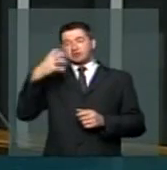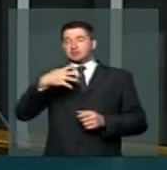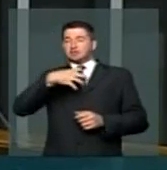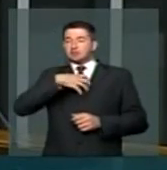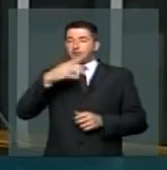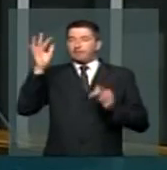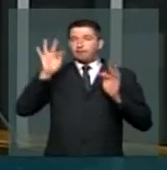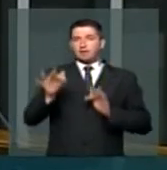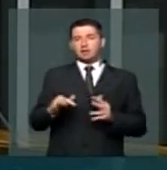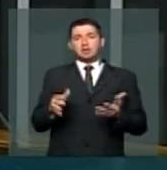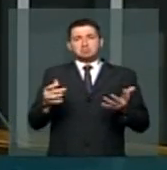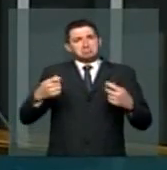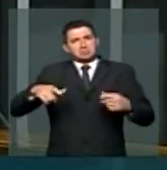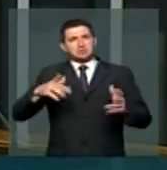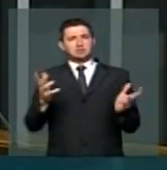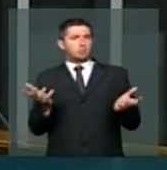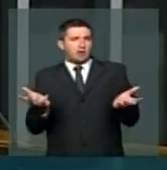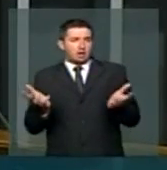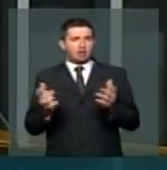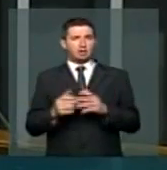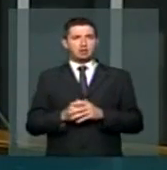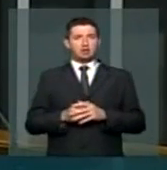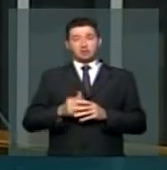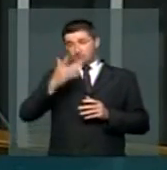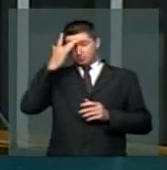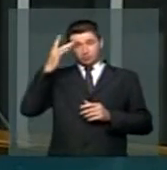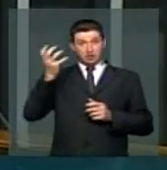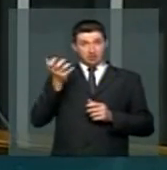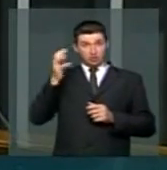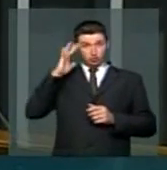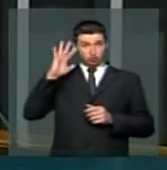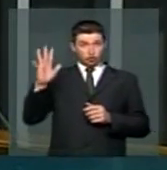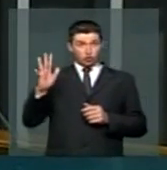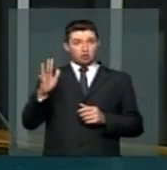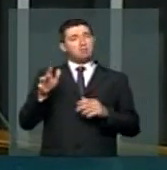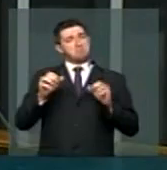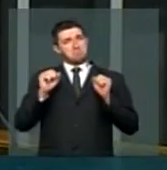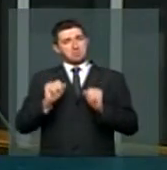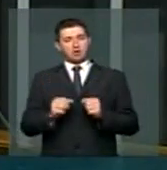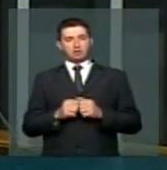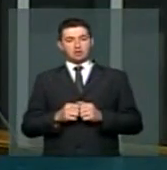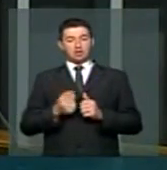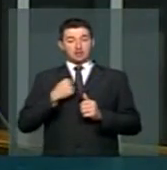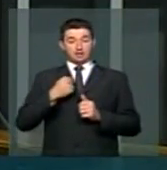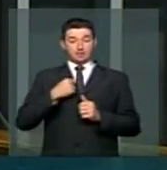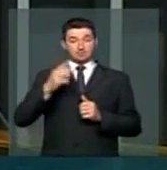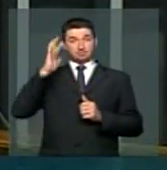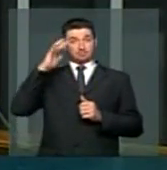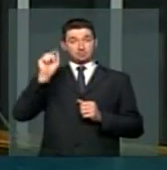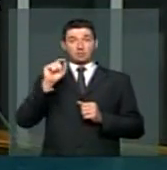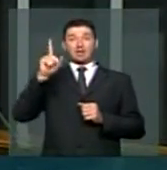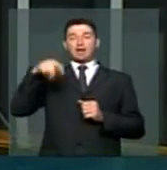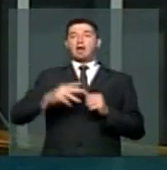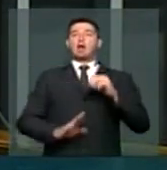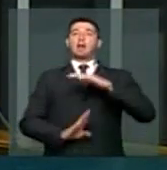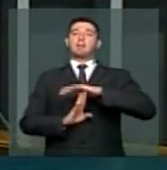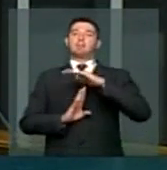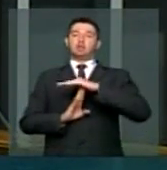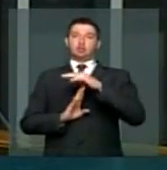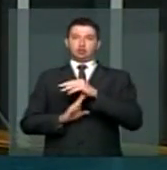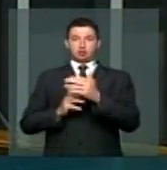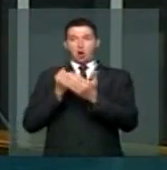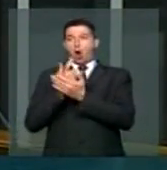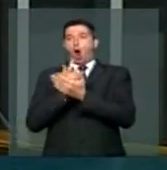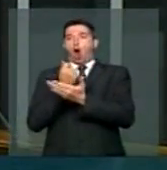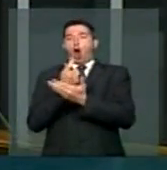todos os lares do país. Que todos tenham seus sonhos realizados. A minha ponderação é sobre os limites deste